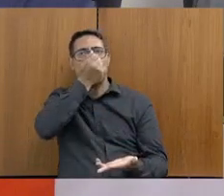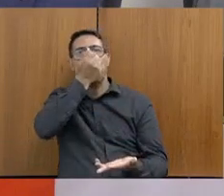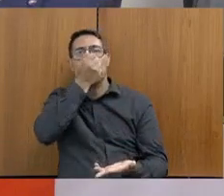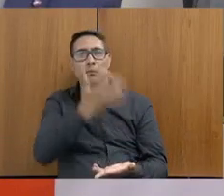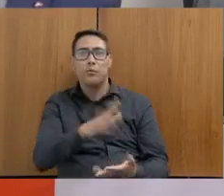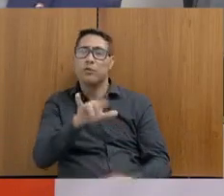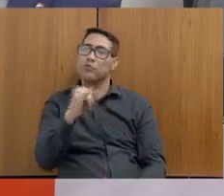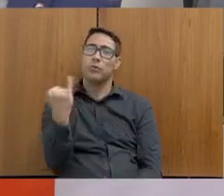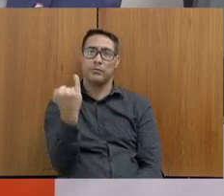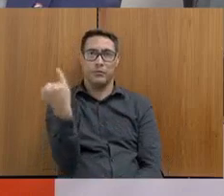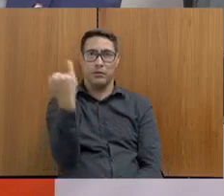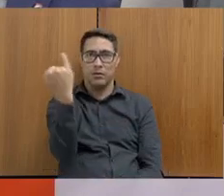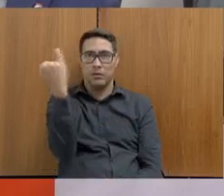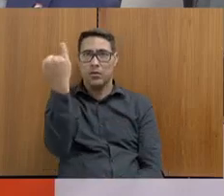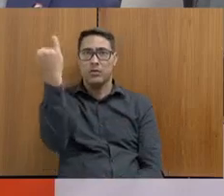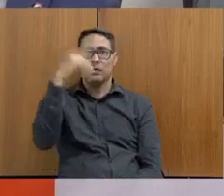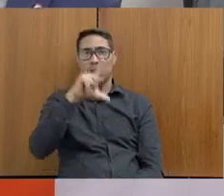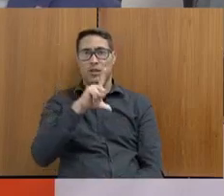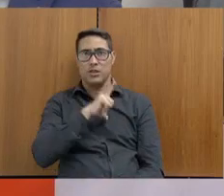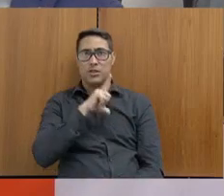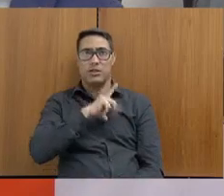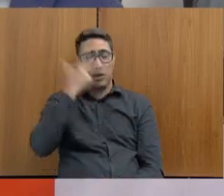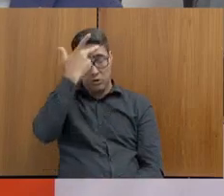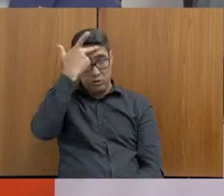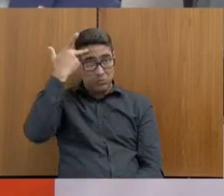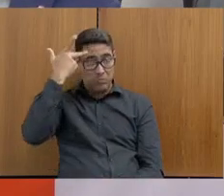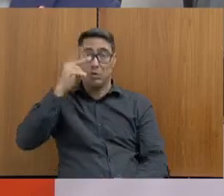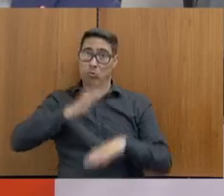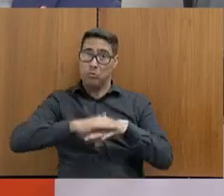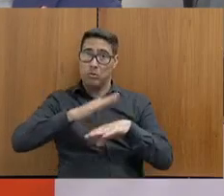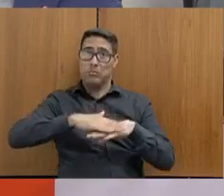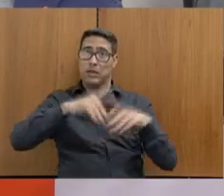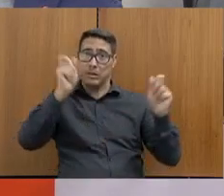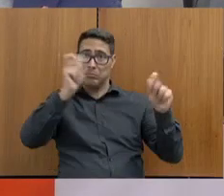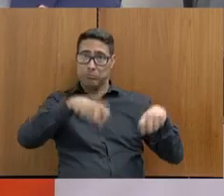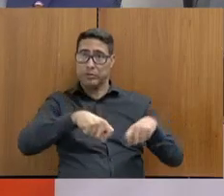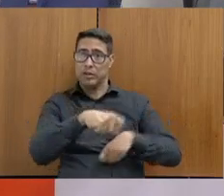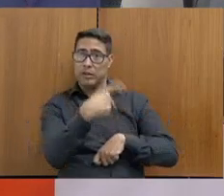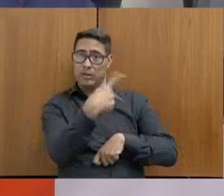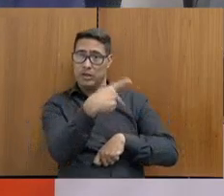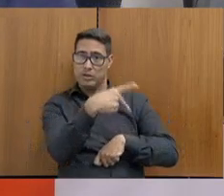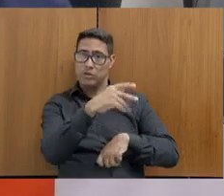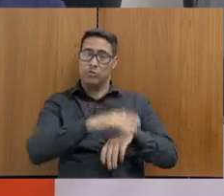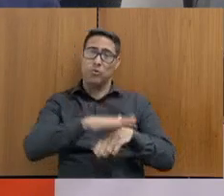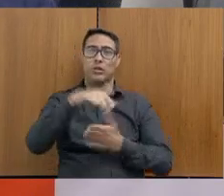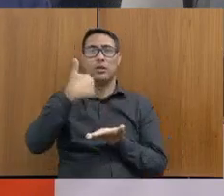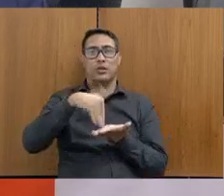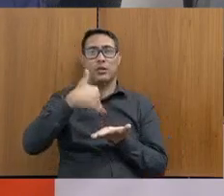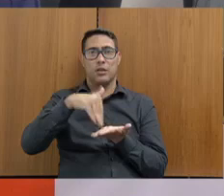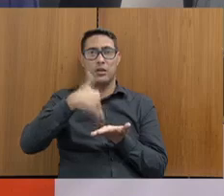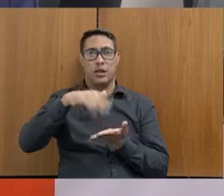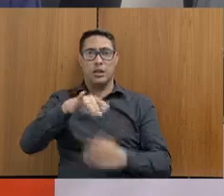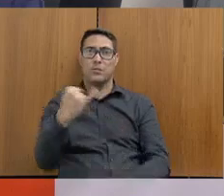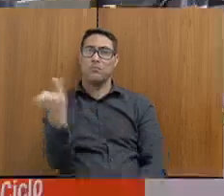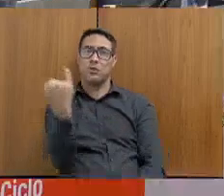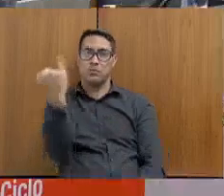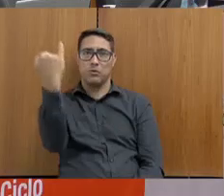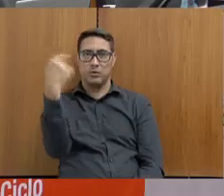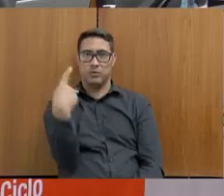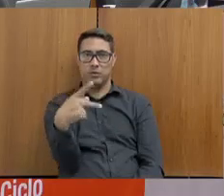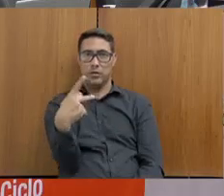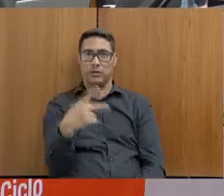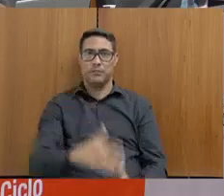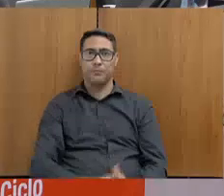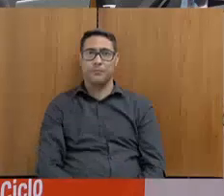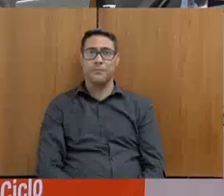importantíssimo que a gente tenha uma pessoa da sua capacidade à frente de uma secretaria tão importante como essa. Bom,